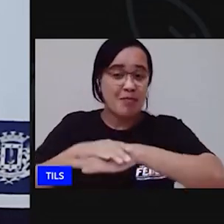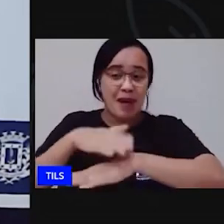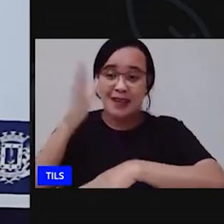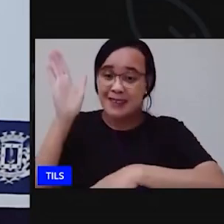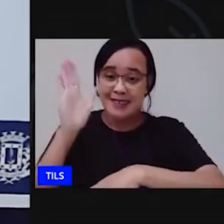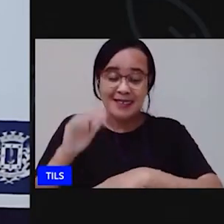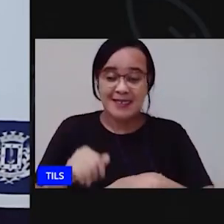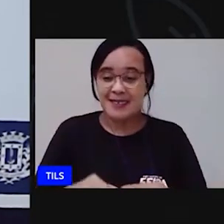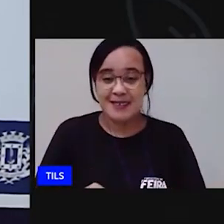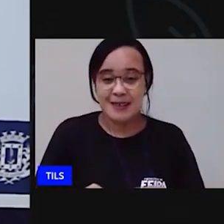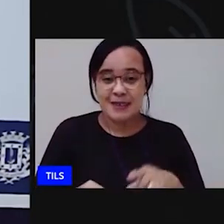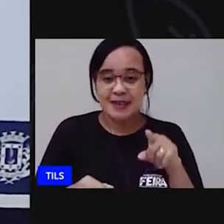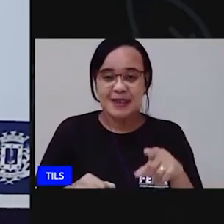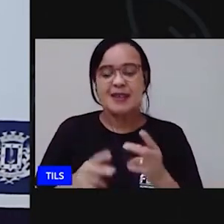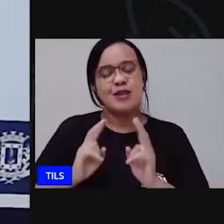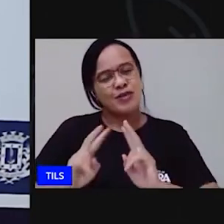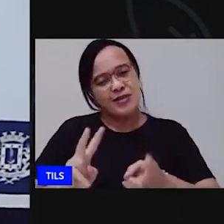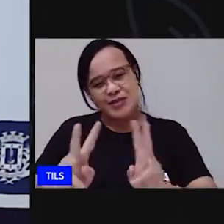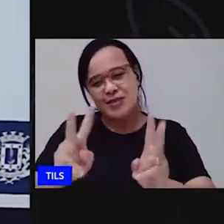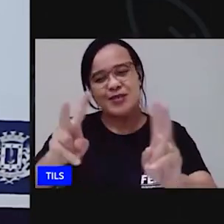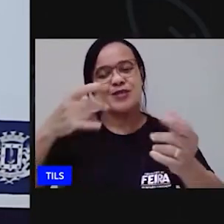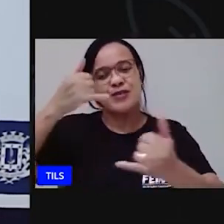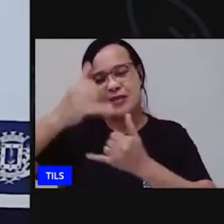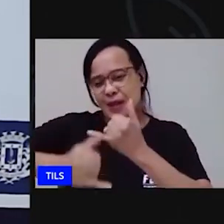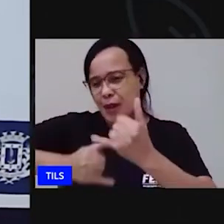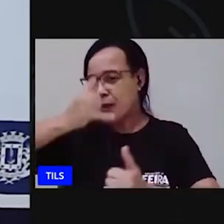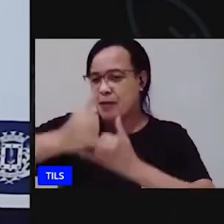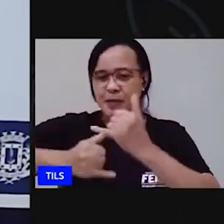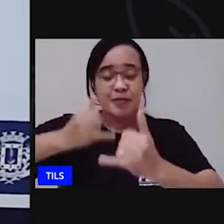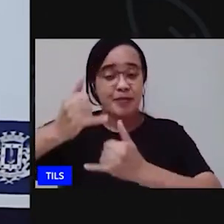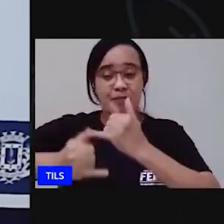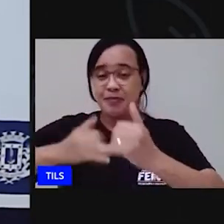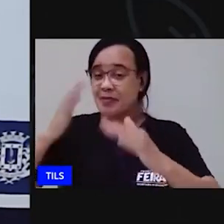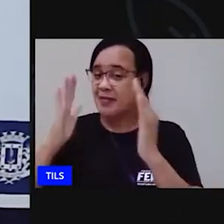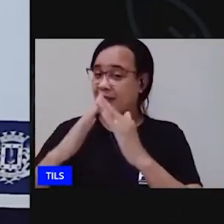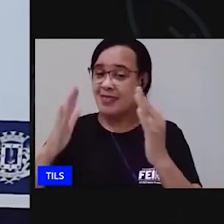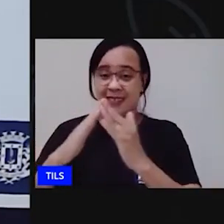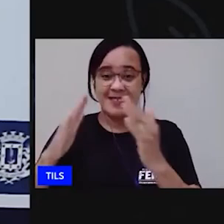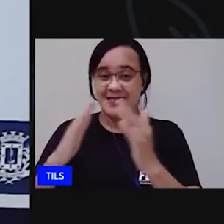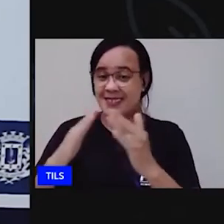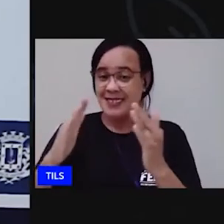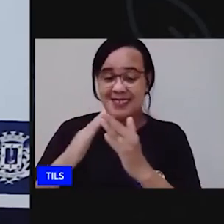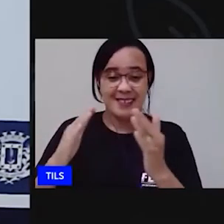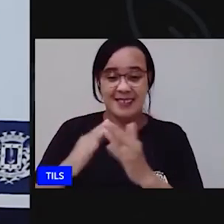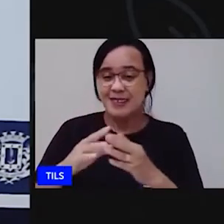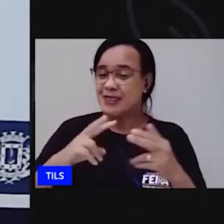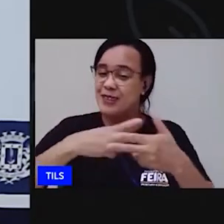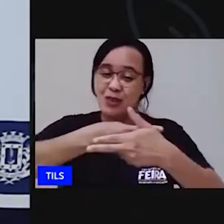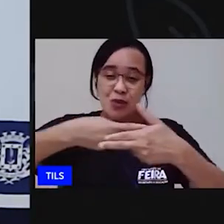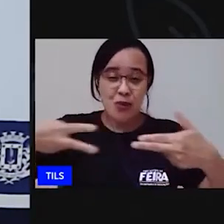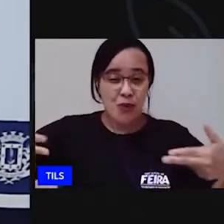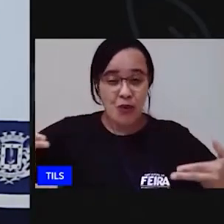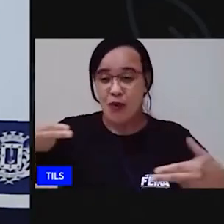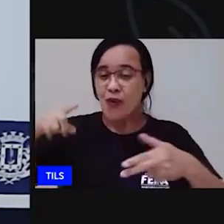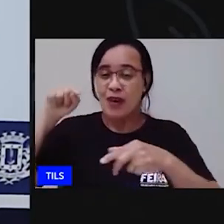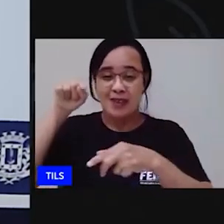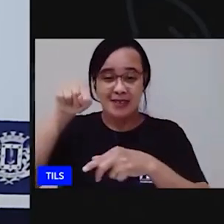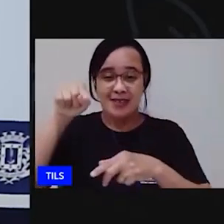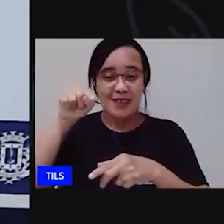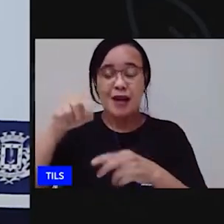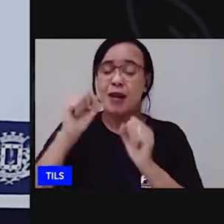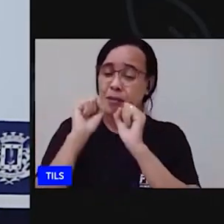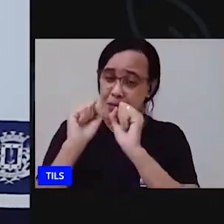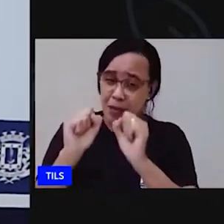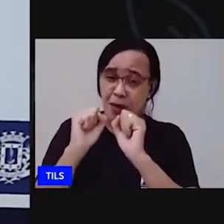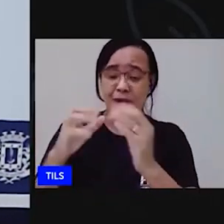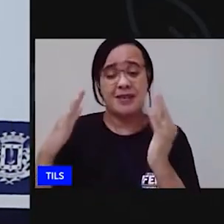você pode continuar aí na sua casa pesando vários e vários objetos pra ver